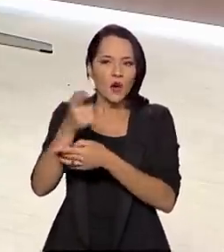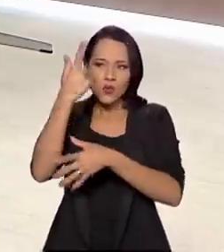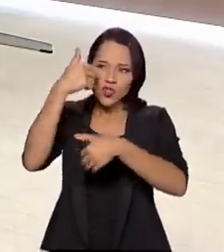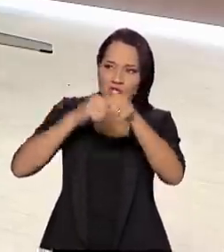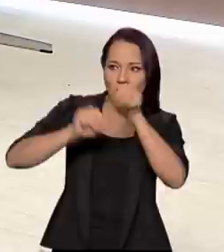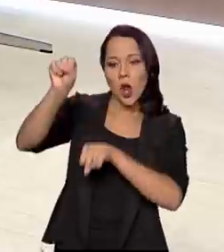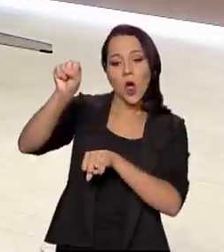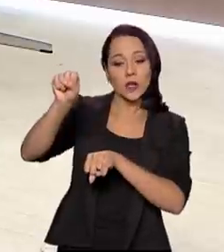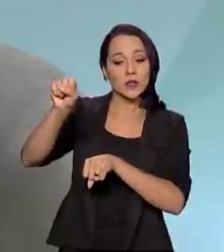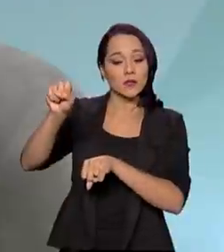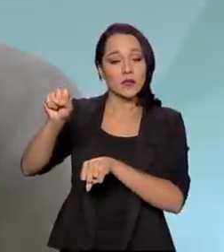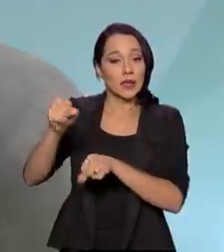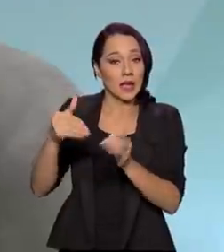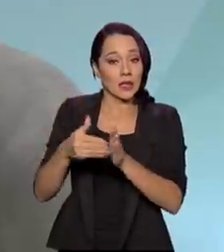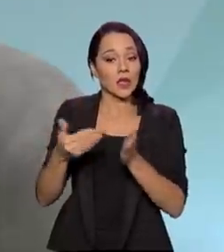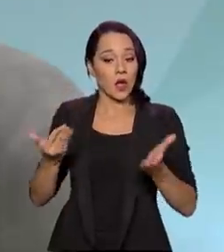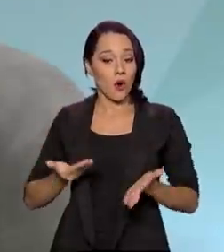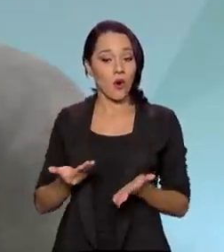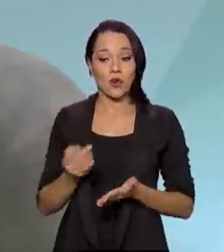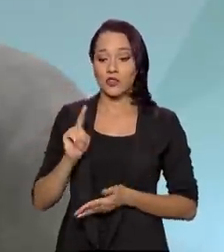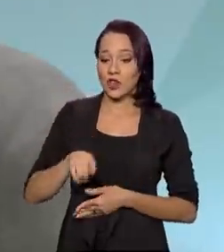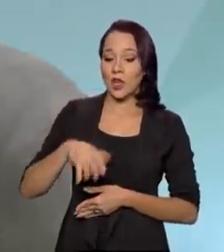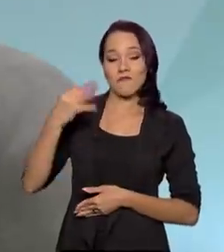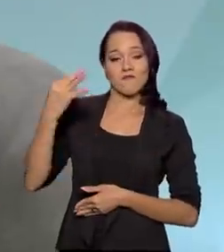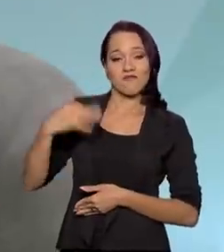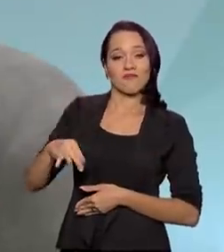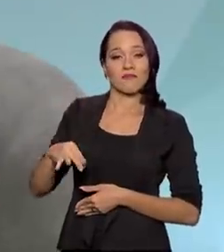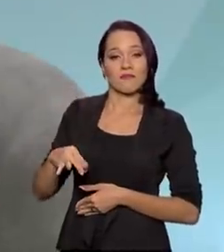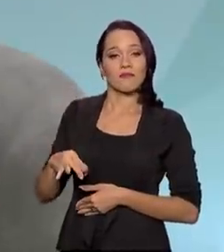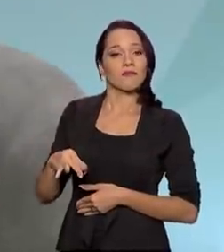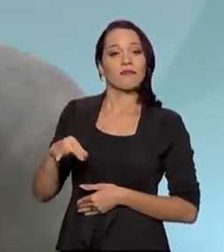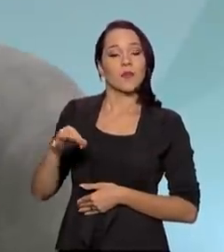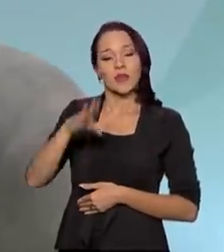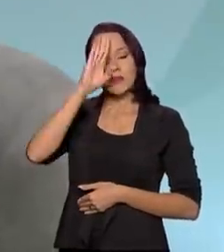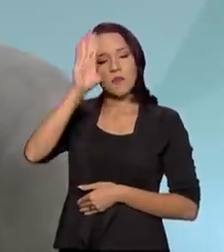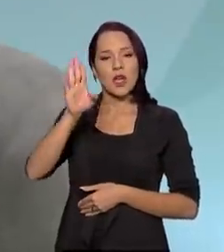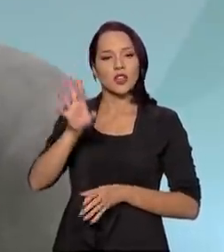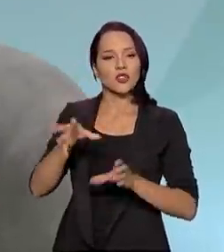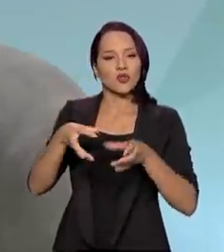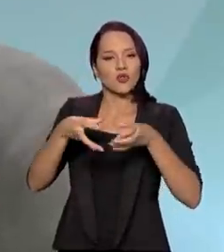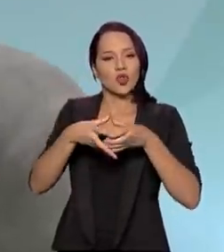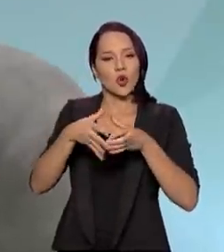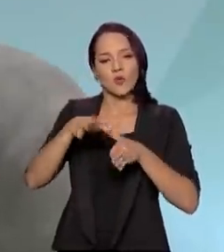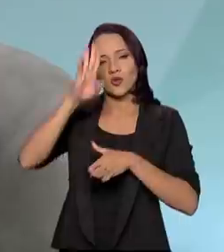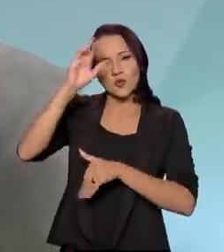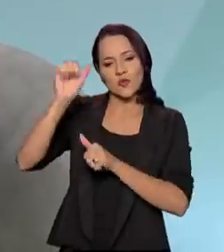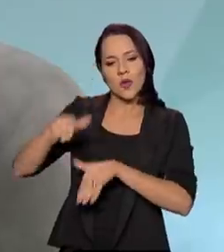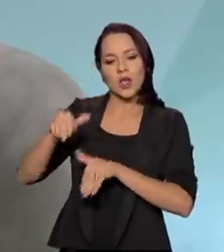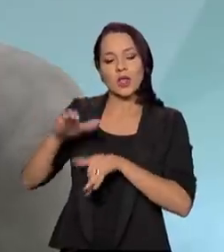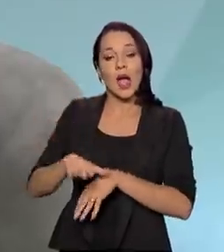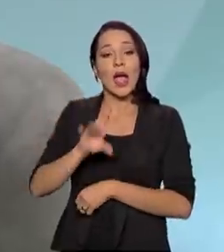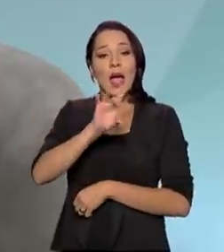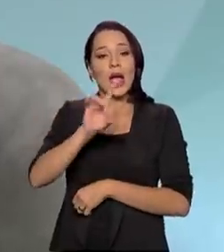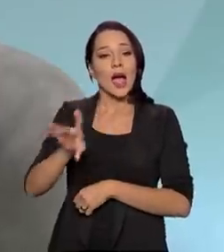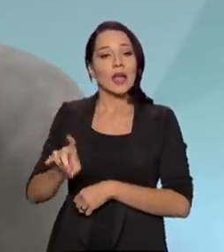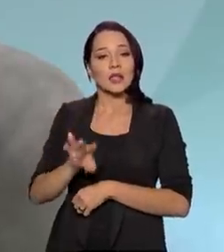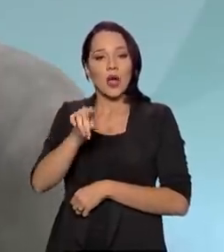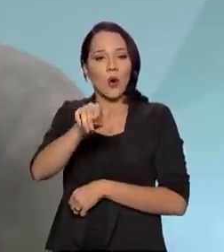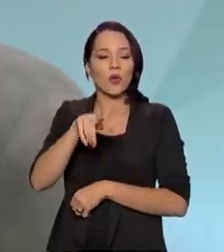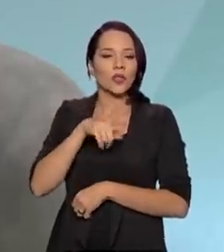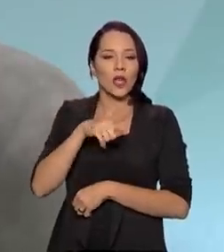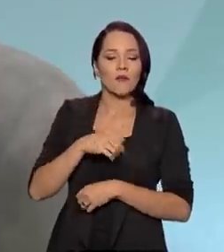até hoje são consagrados aí, principalmente nas organizações militares, Cada arma tem seu